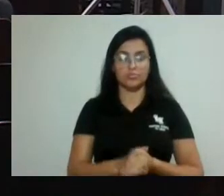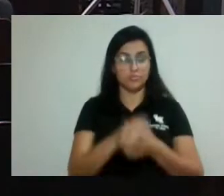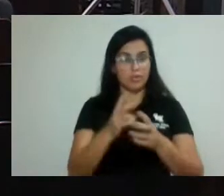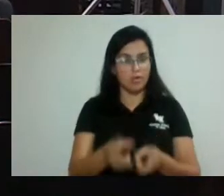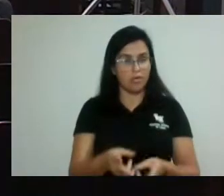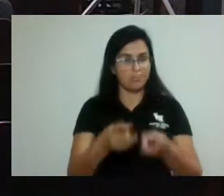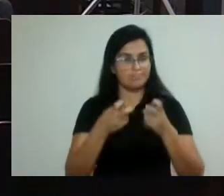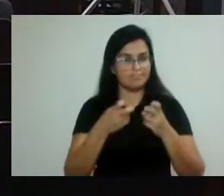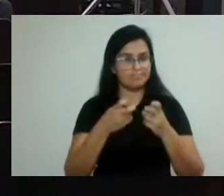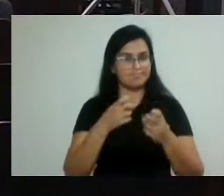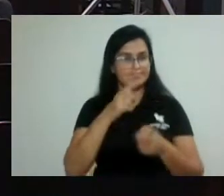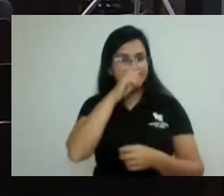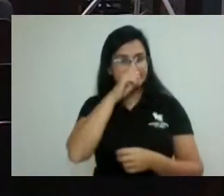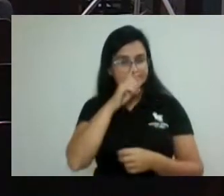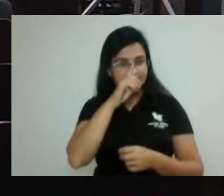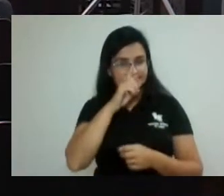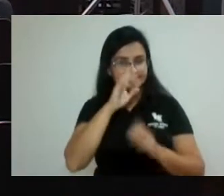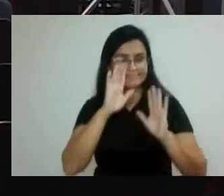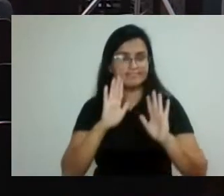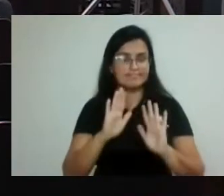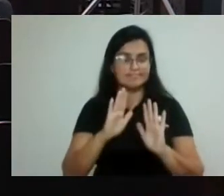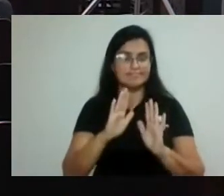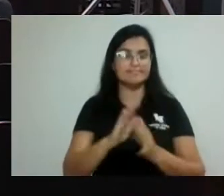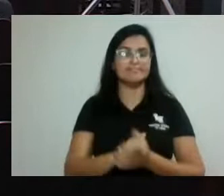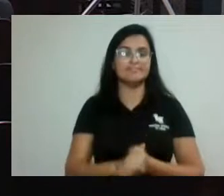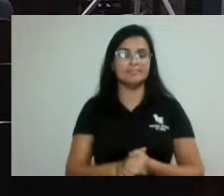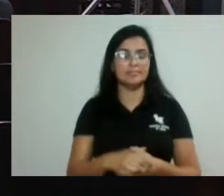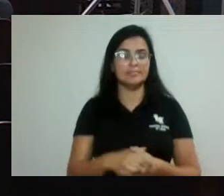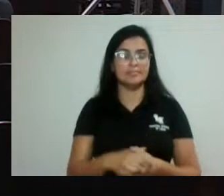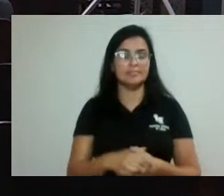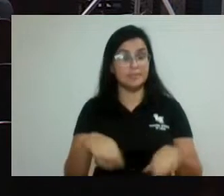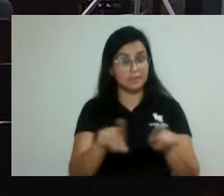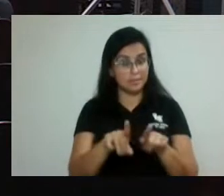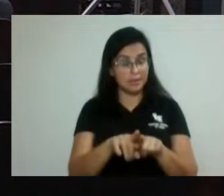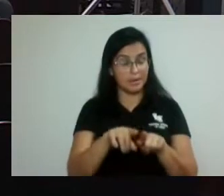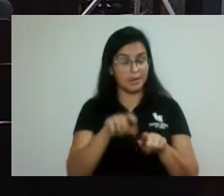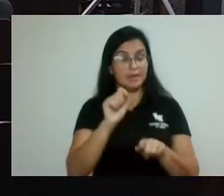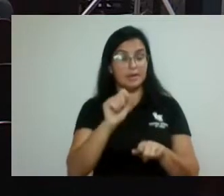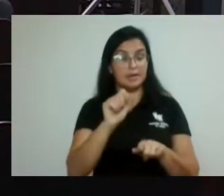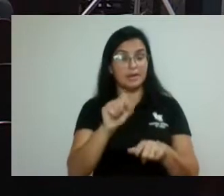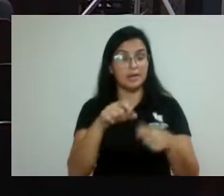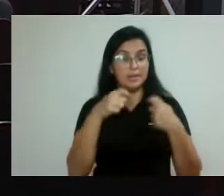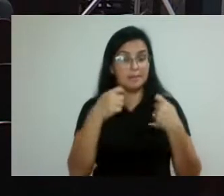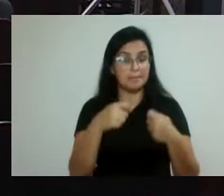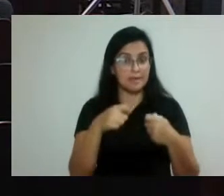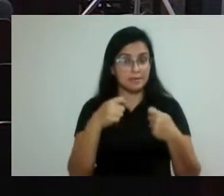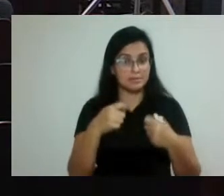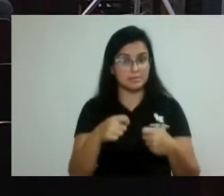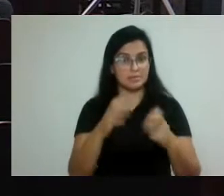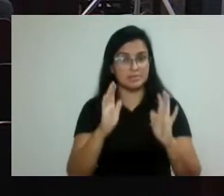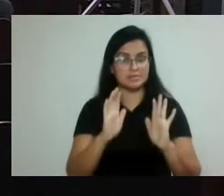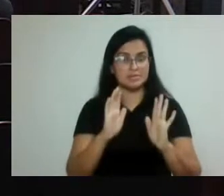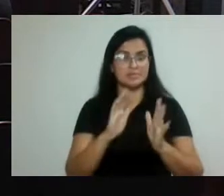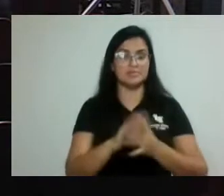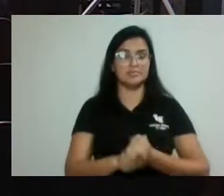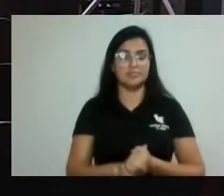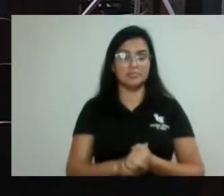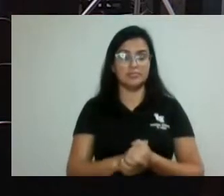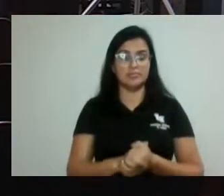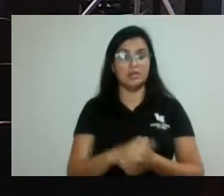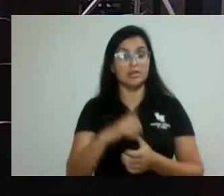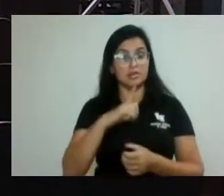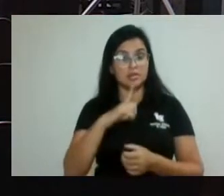atividade e a efetiva necessidade do porte de armas de fogo ao atirador